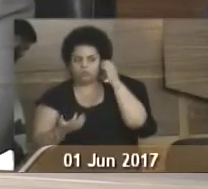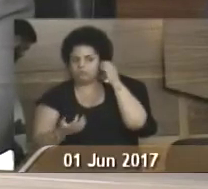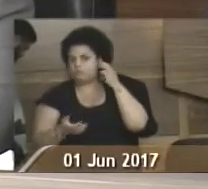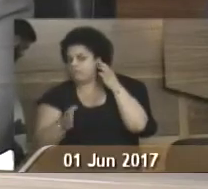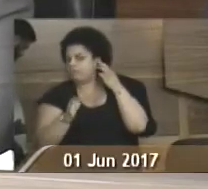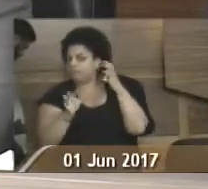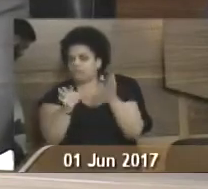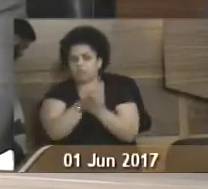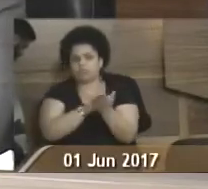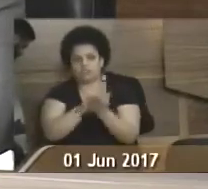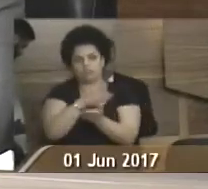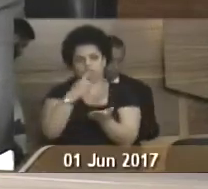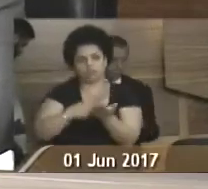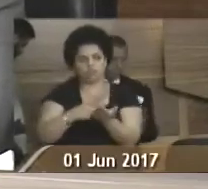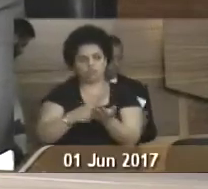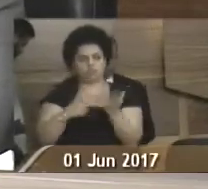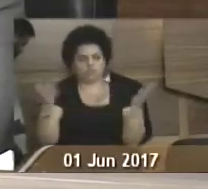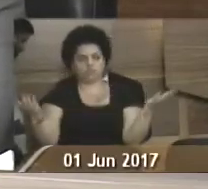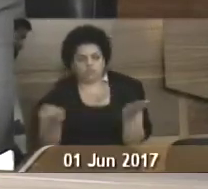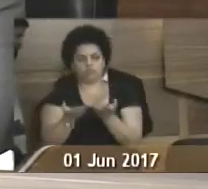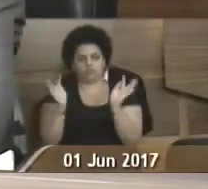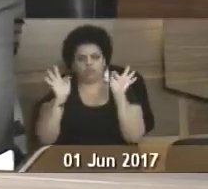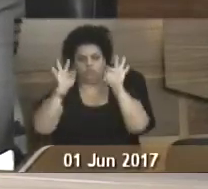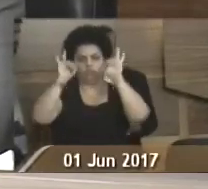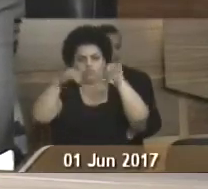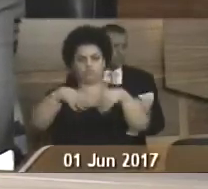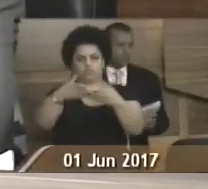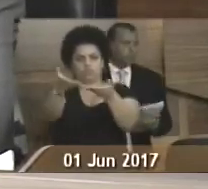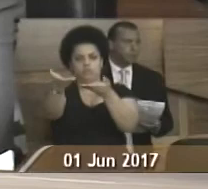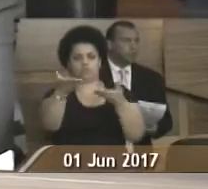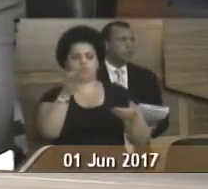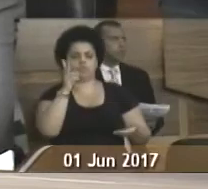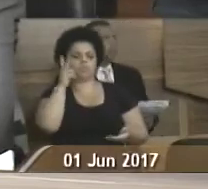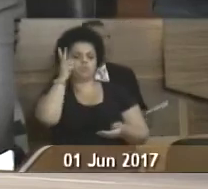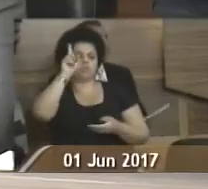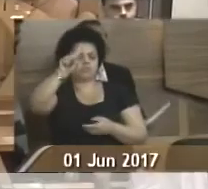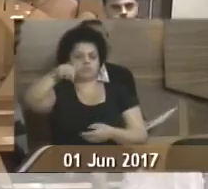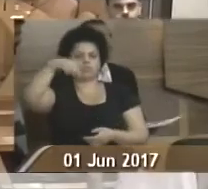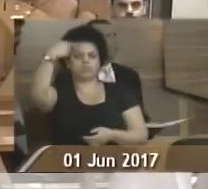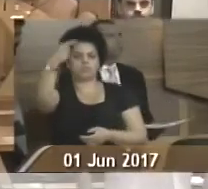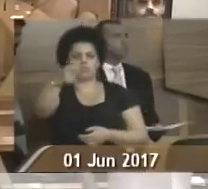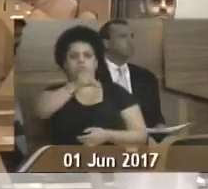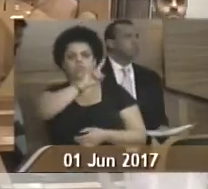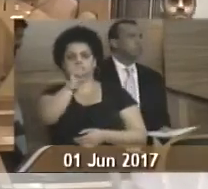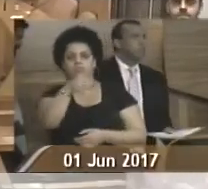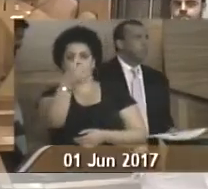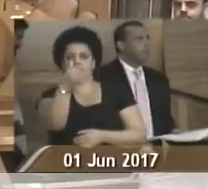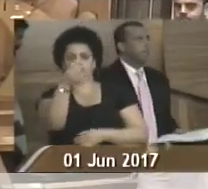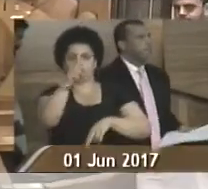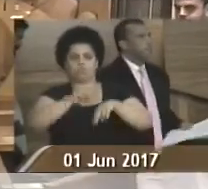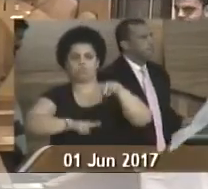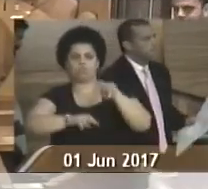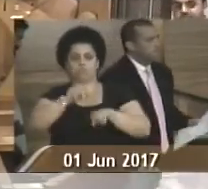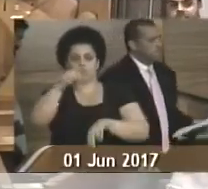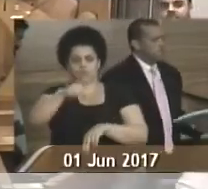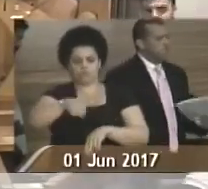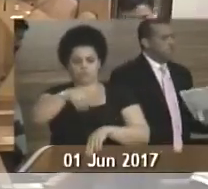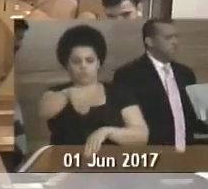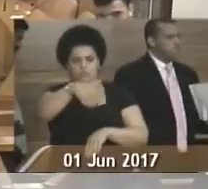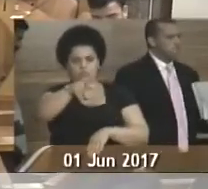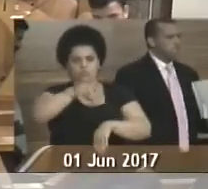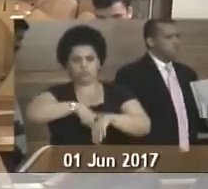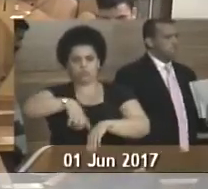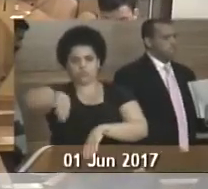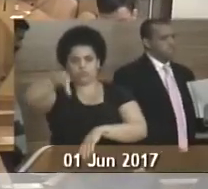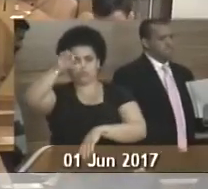nada mais havendo a tratada ou por encerrada a presente sessão ordinária, convocando os senhores vereadores para a próxima sessão ser realizada no dia 6 de junho do corrente ano,